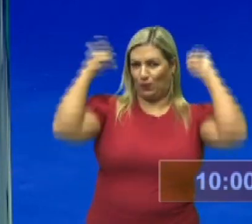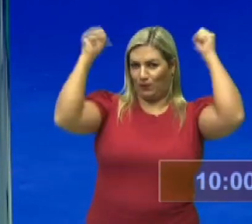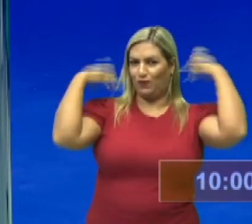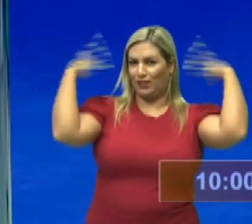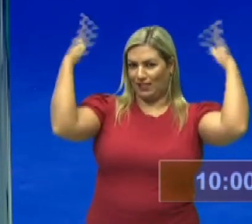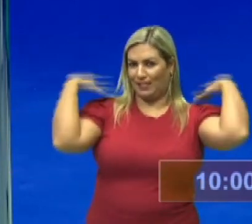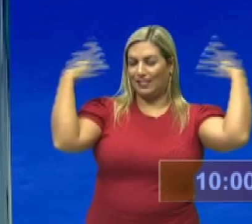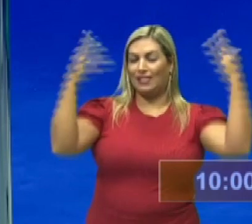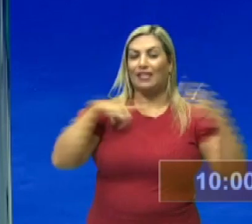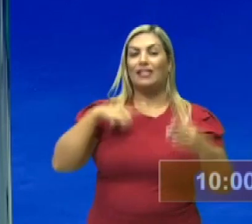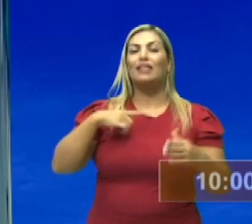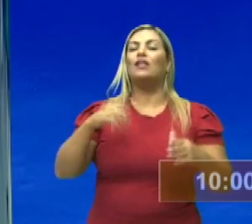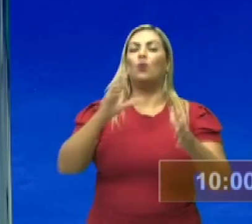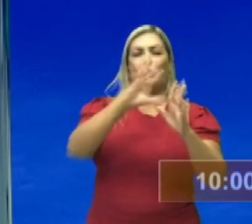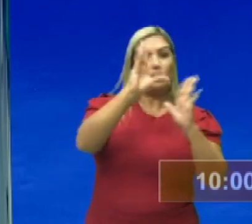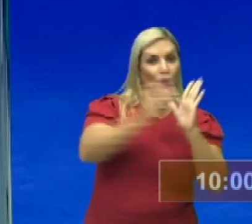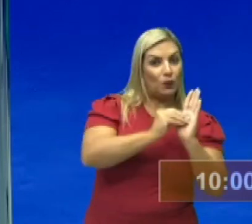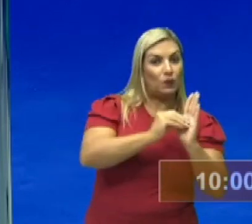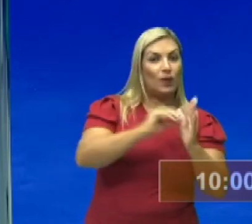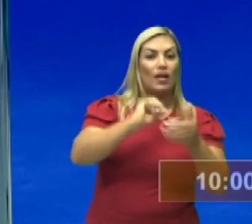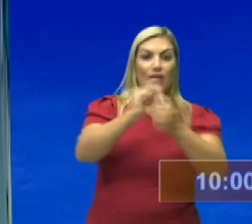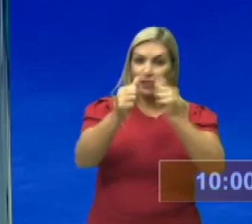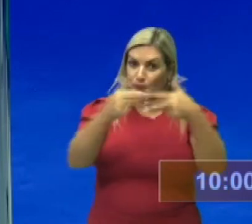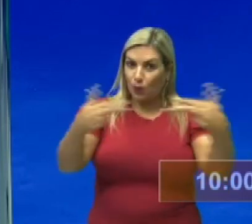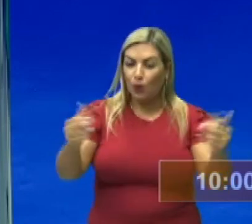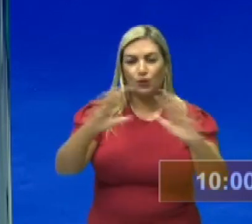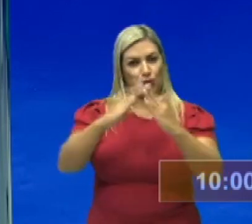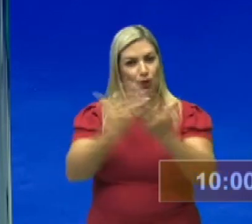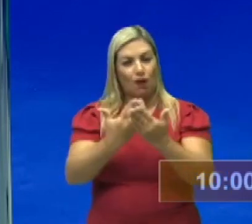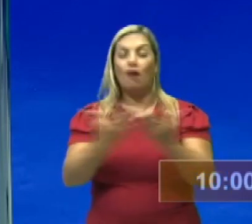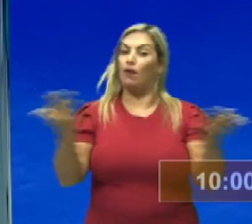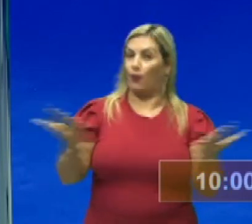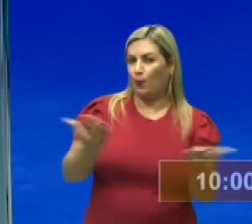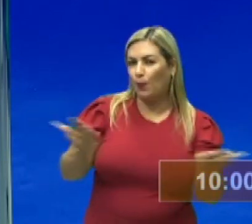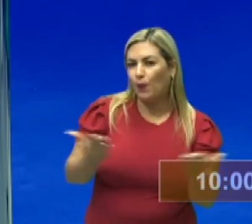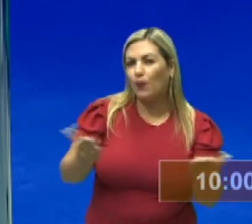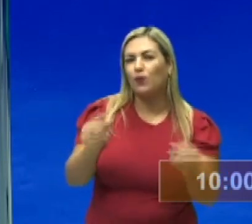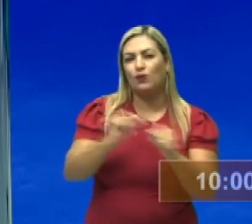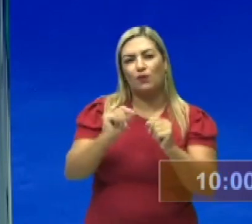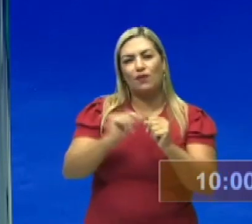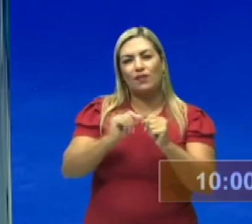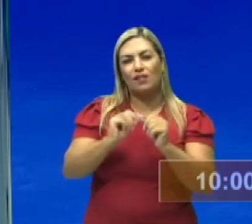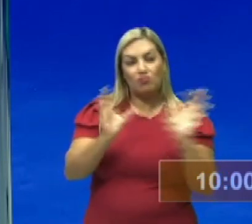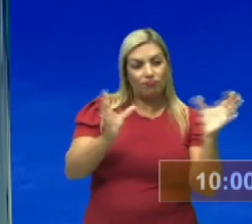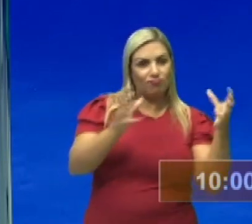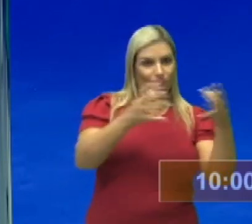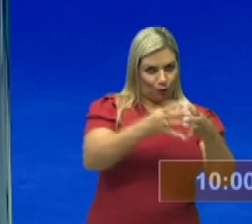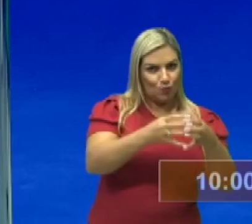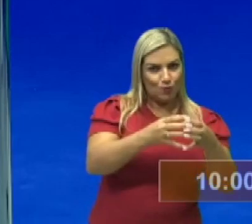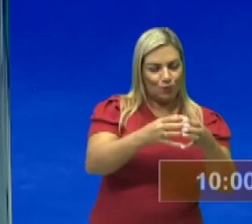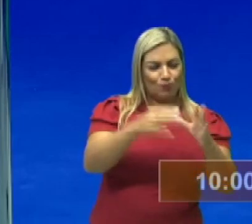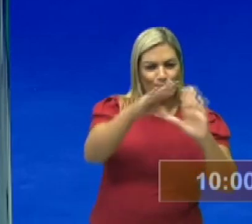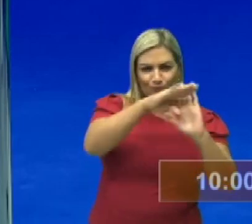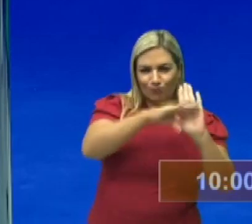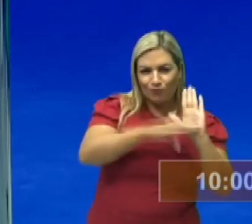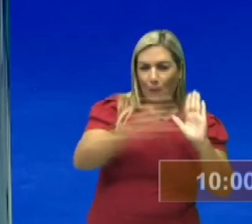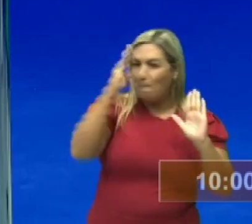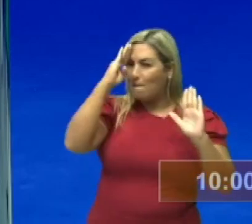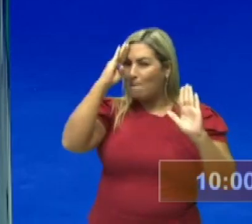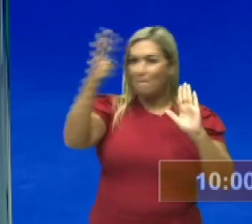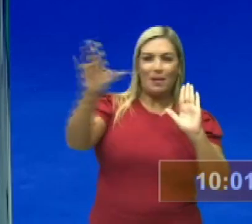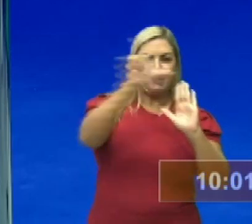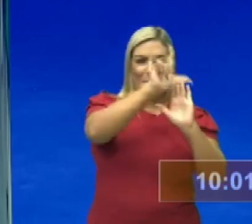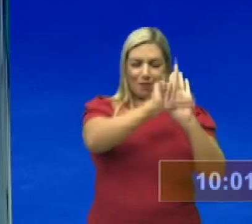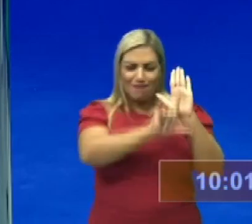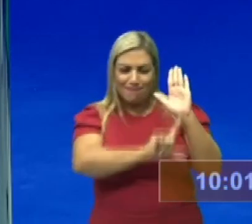esporte escolar. E hoje eu vou fazer um agrupamento aí das principais